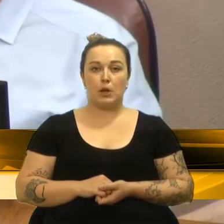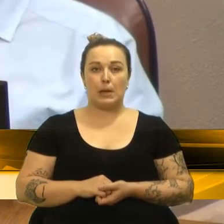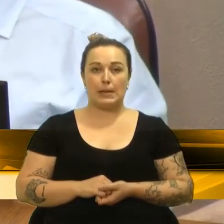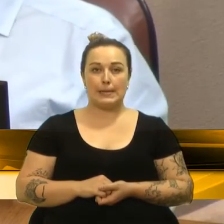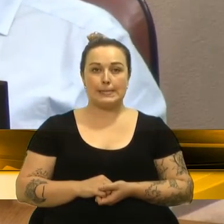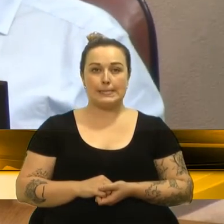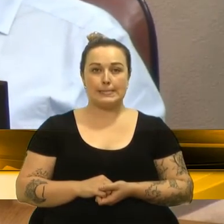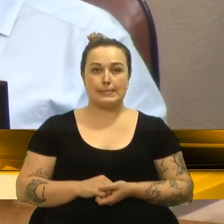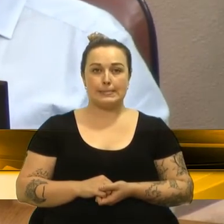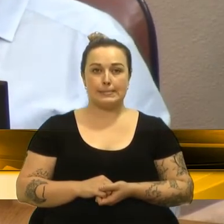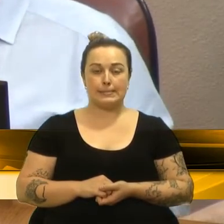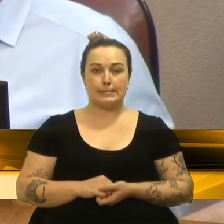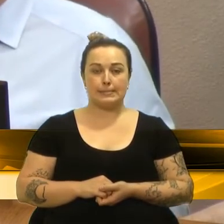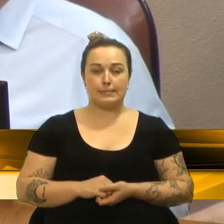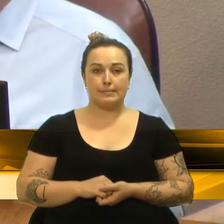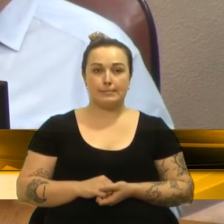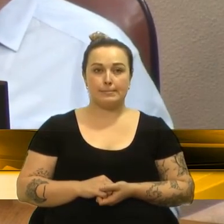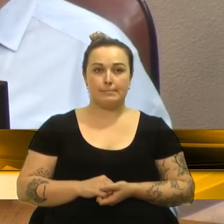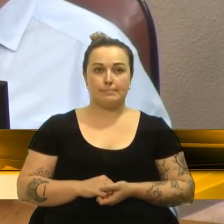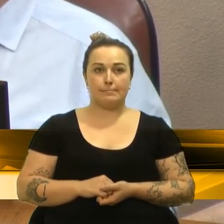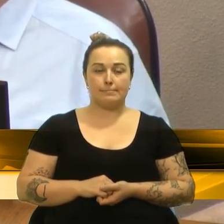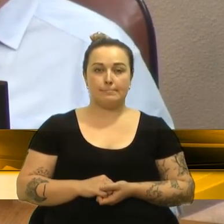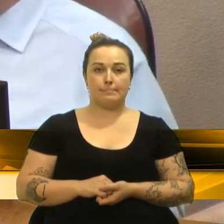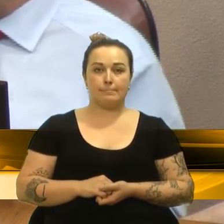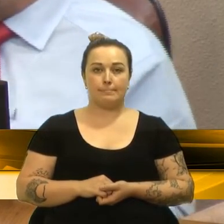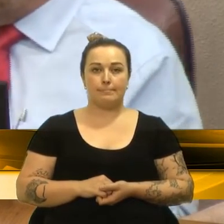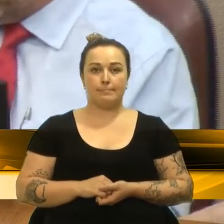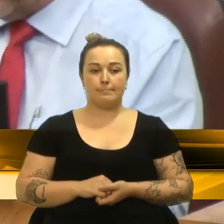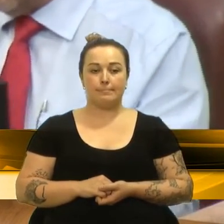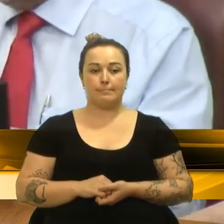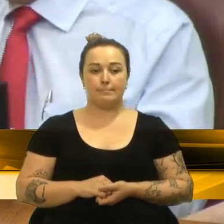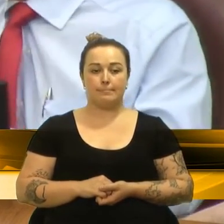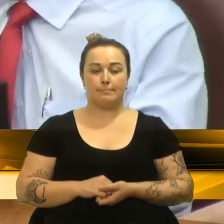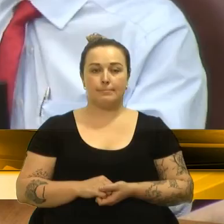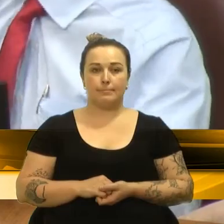Pega aqui, volto depois, isso aqui é o termo de compromisso e ajustamento.